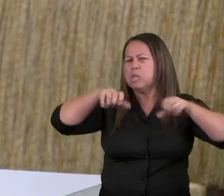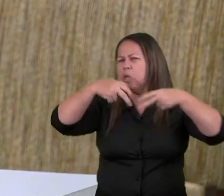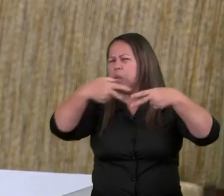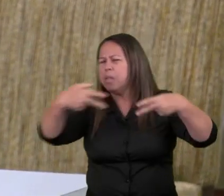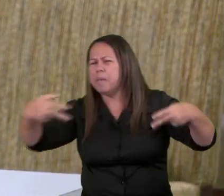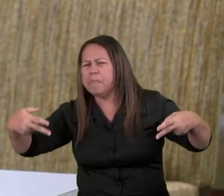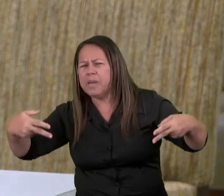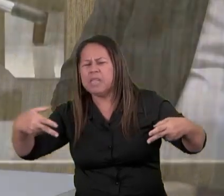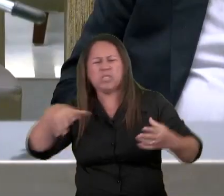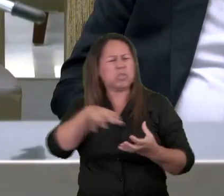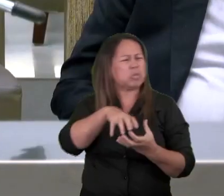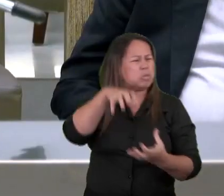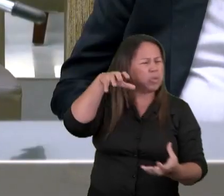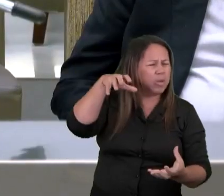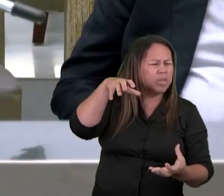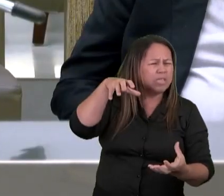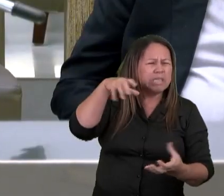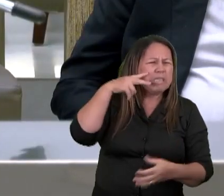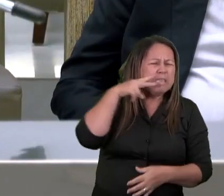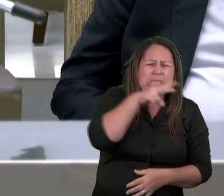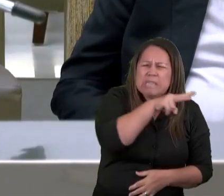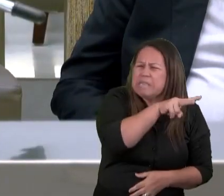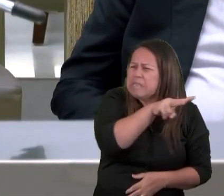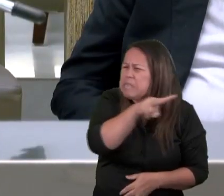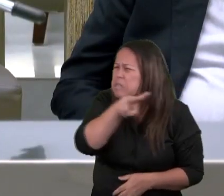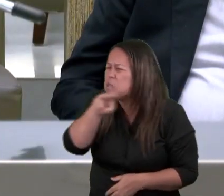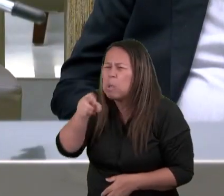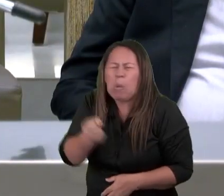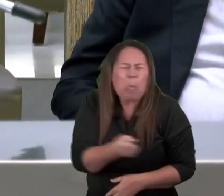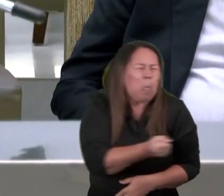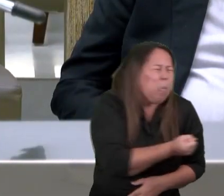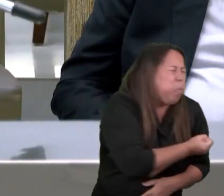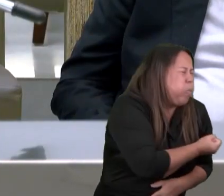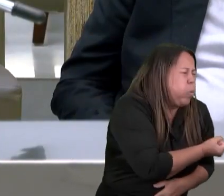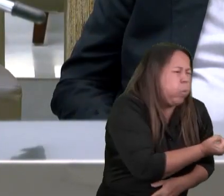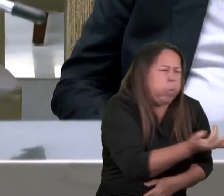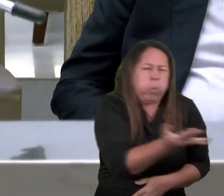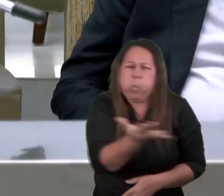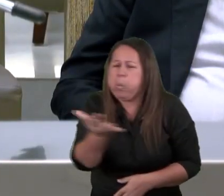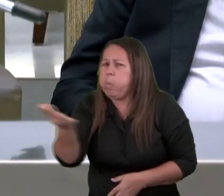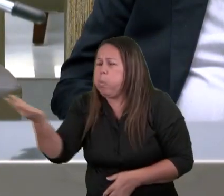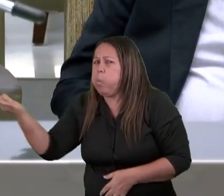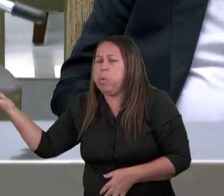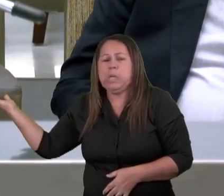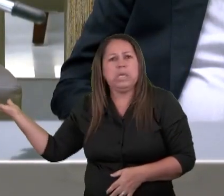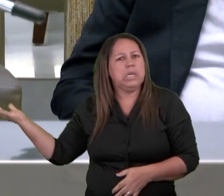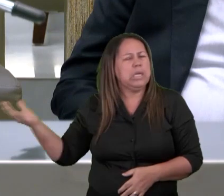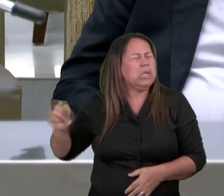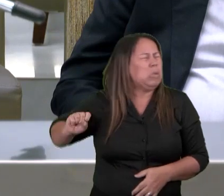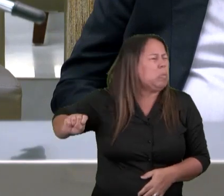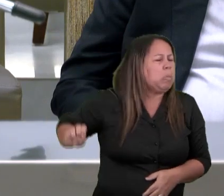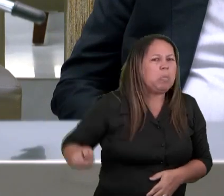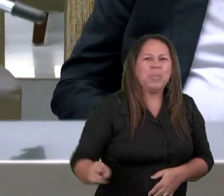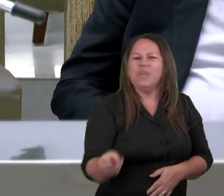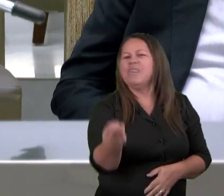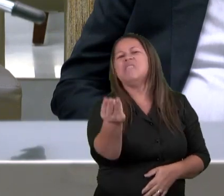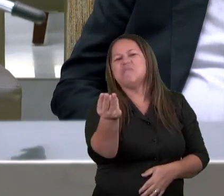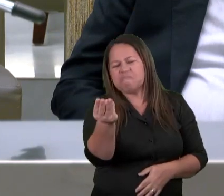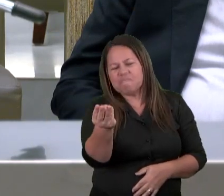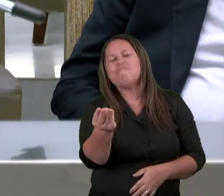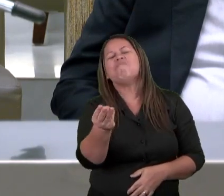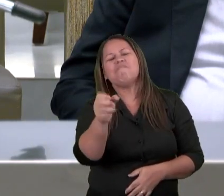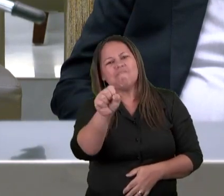anciãos E era o número deles milhões de milhões e milhares de